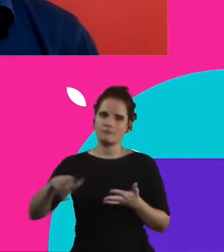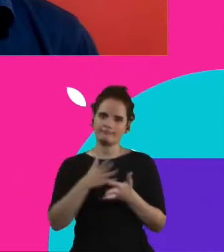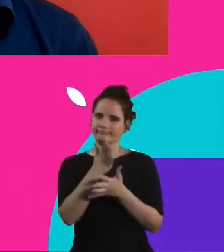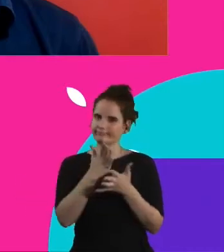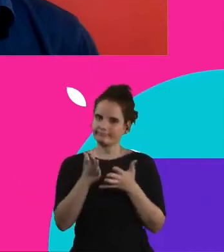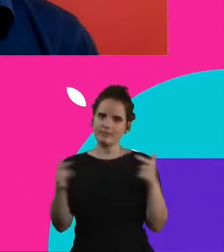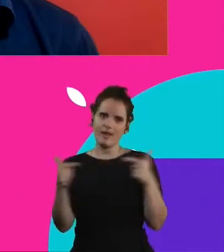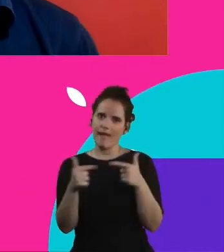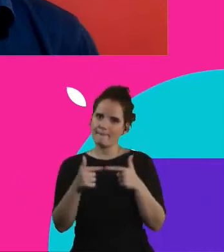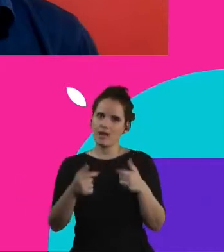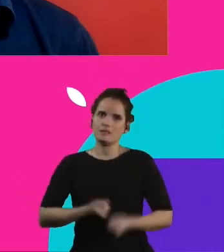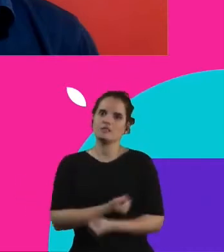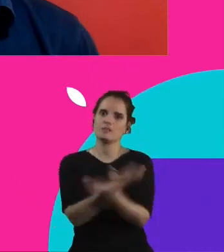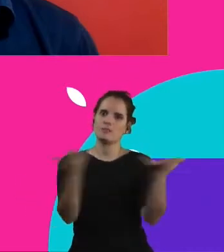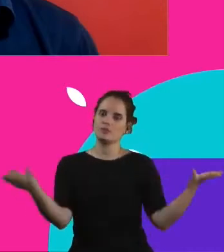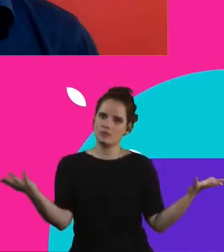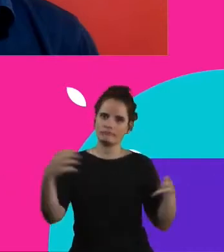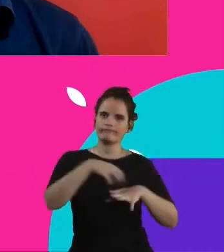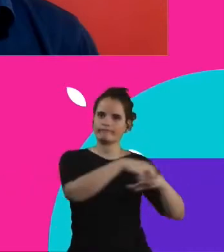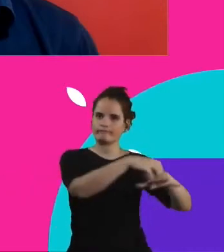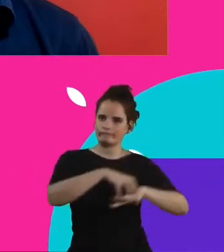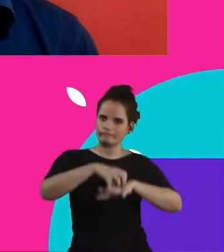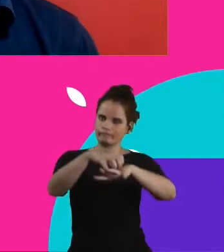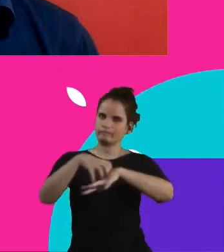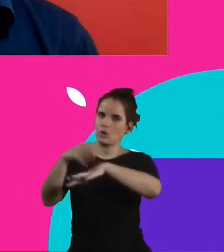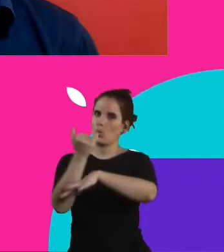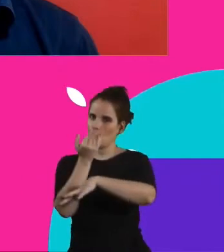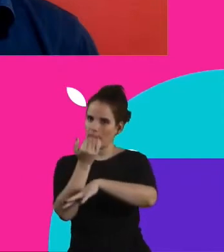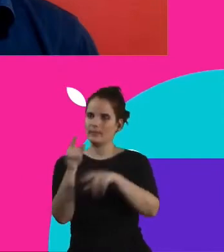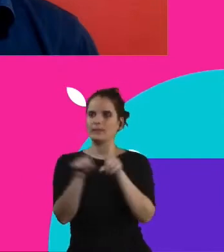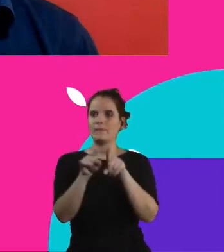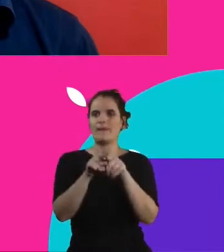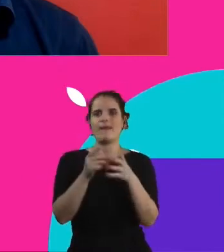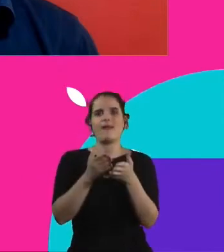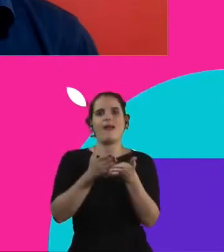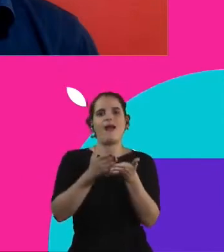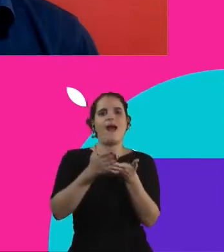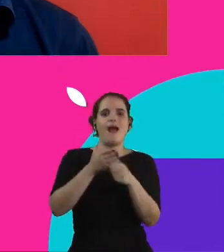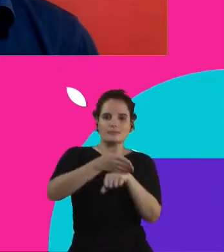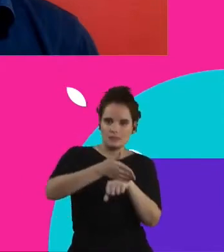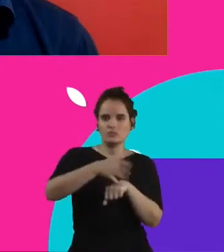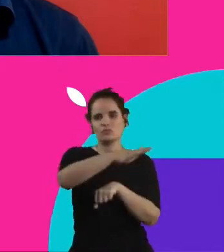grandes cadeias de distribuição de alimentos e acesso, né? De alimentos às populações.